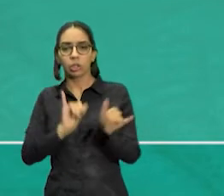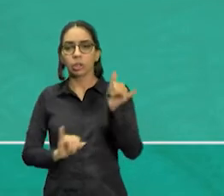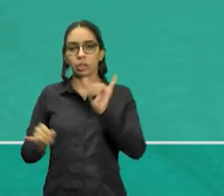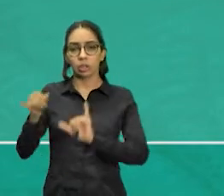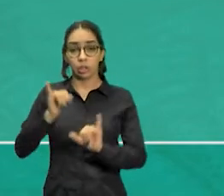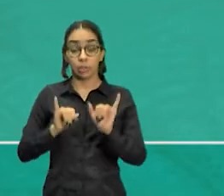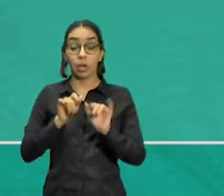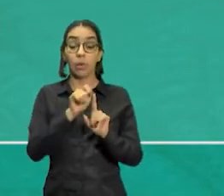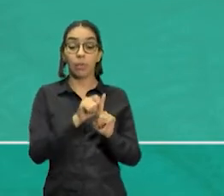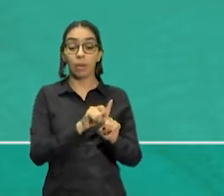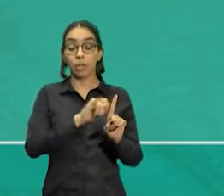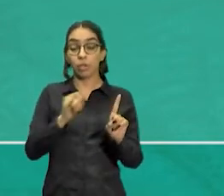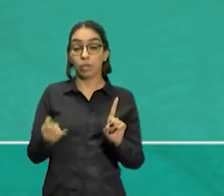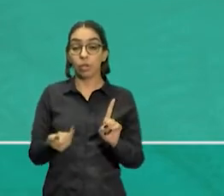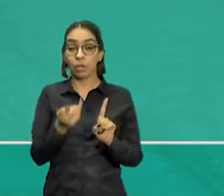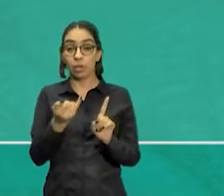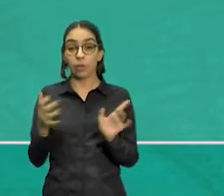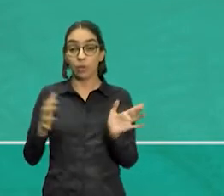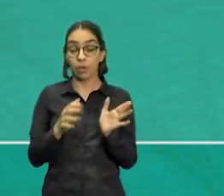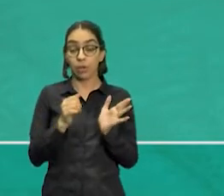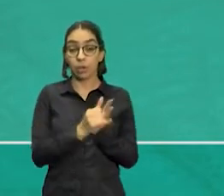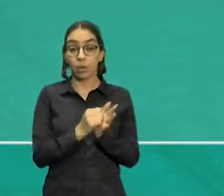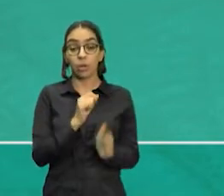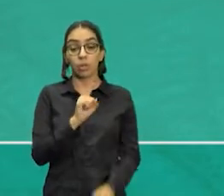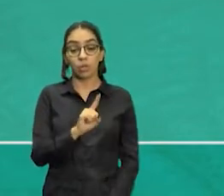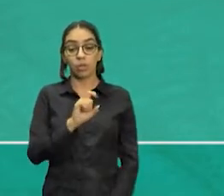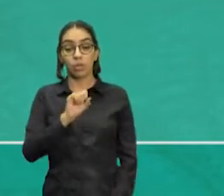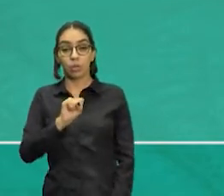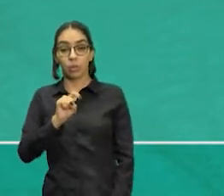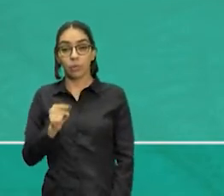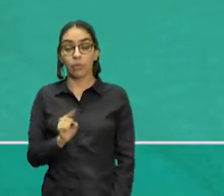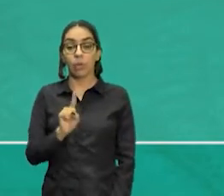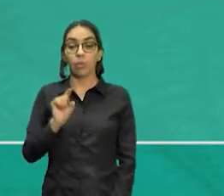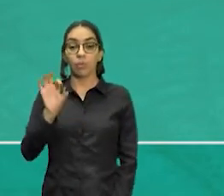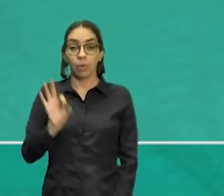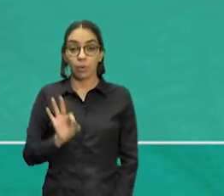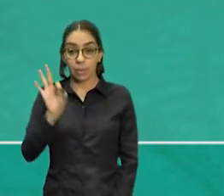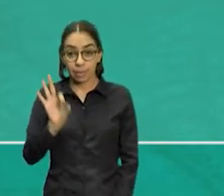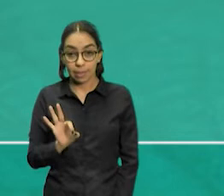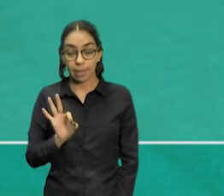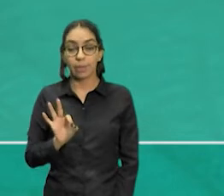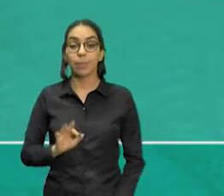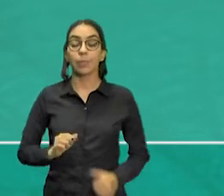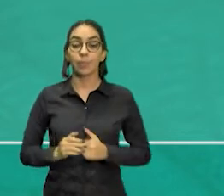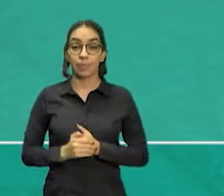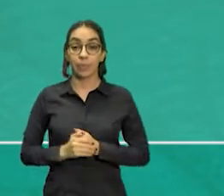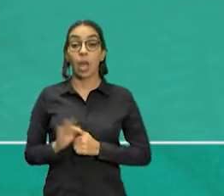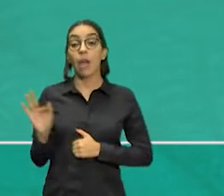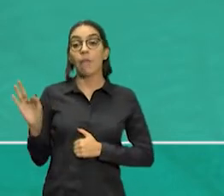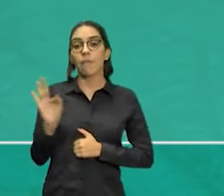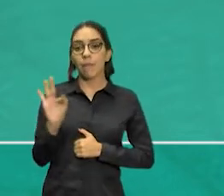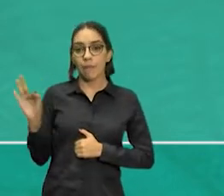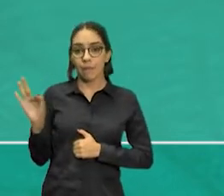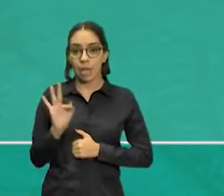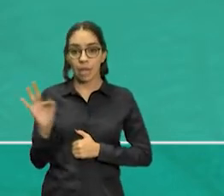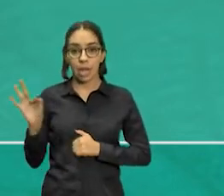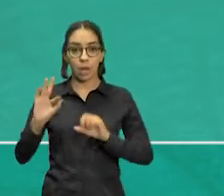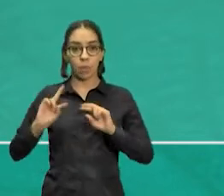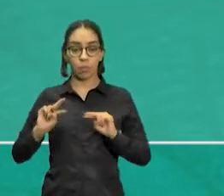janeiro foi registrada a positividade de 18,1%. Em fevereiro, saltou para 32,6%.